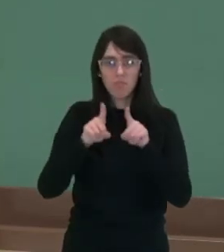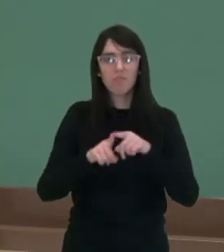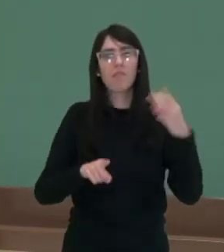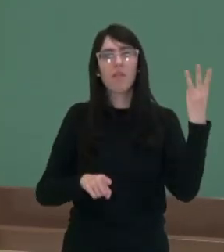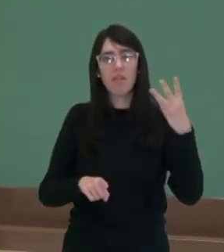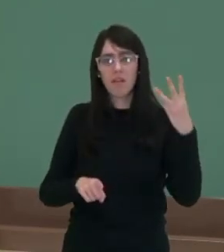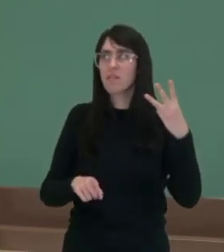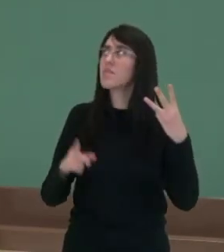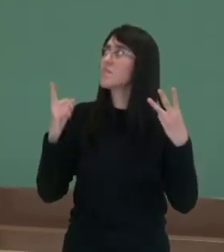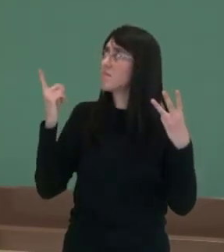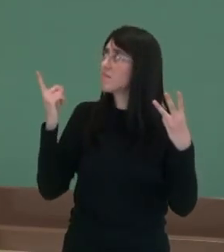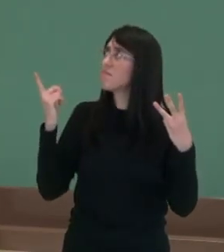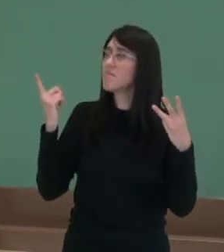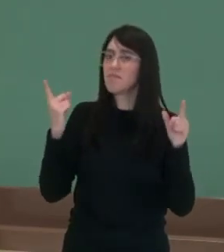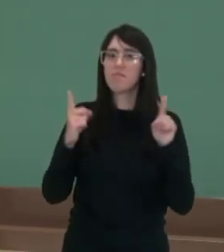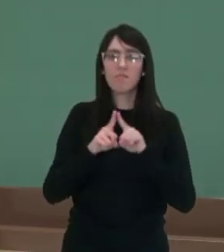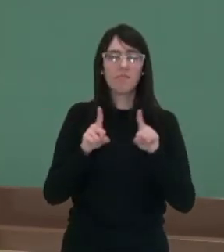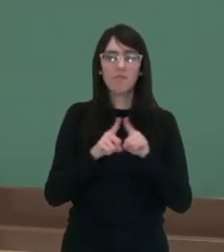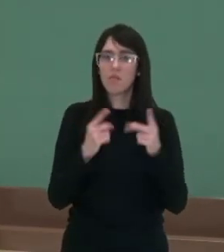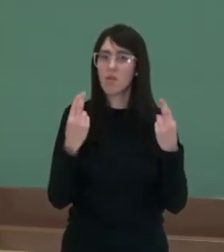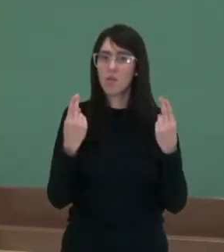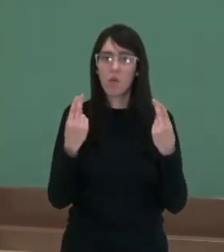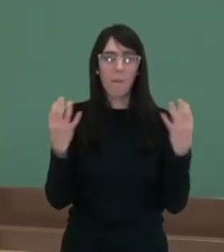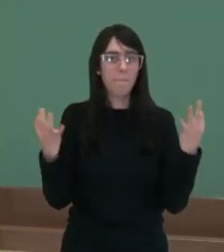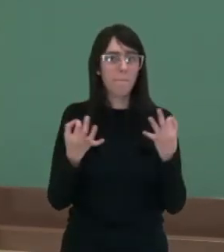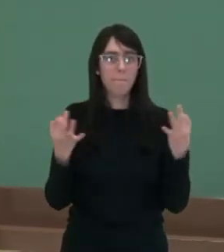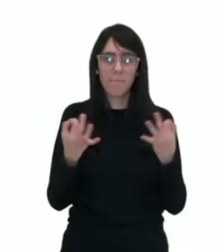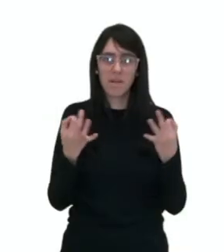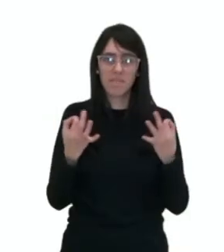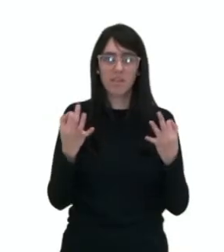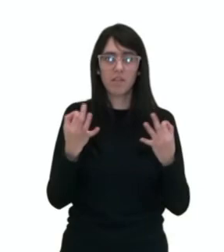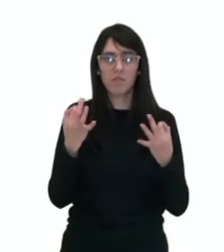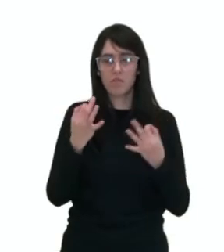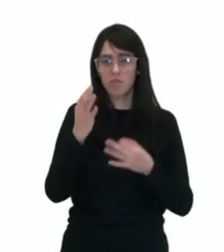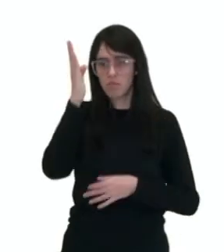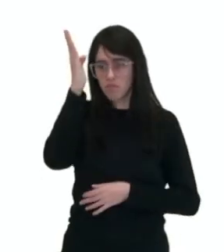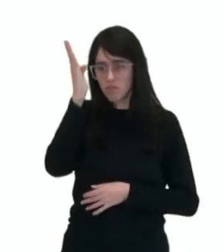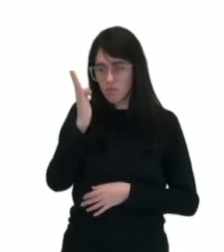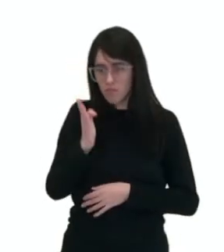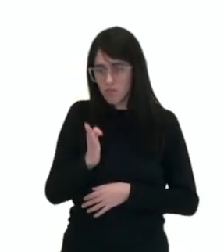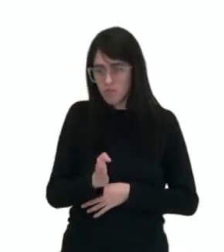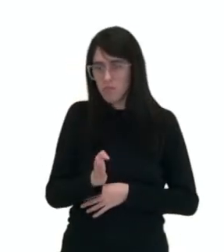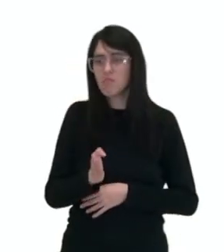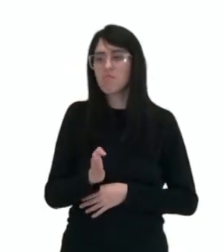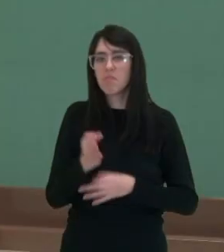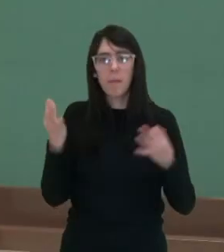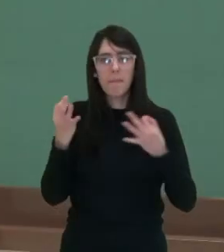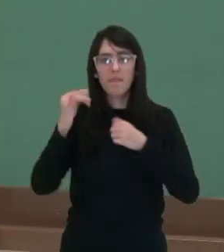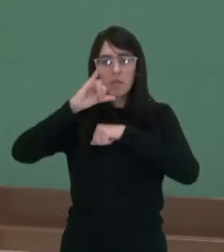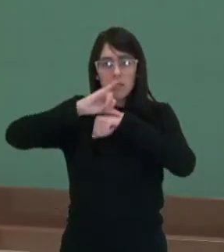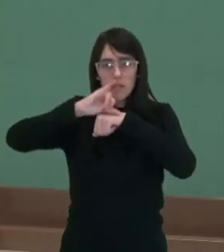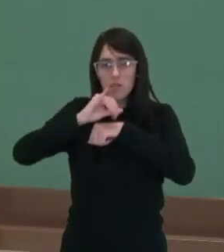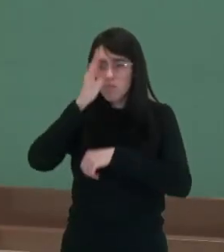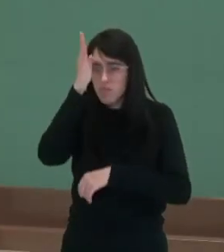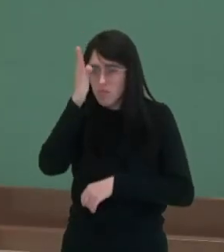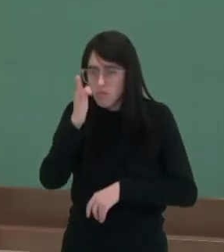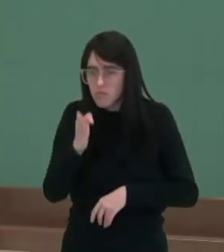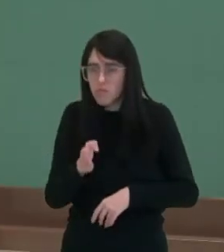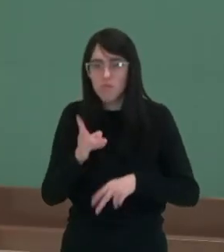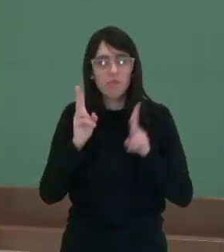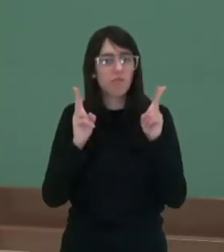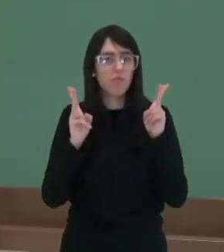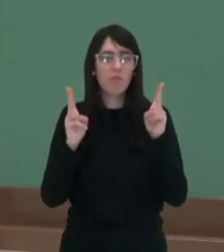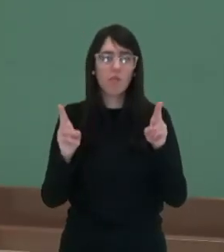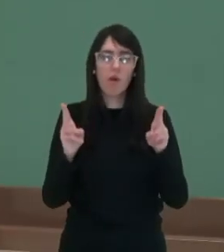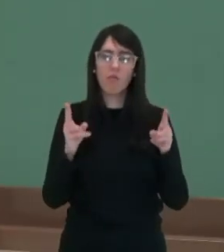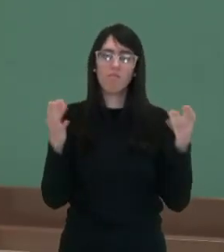e também nesta outra substância química, dividindo-as no meio, exatamente neste plano assinalado